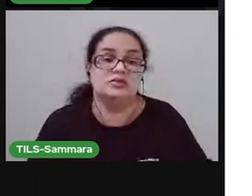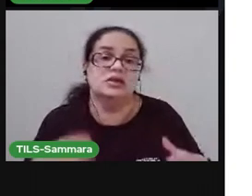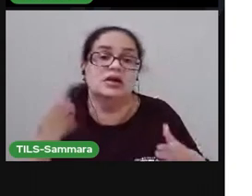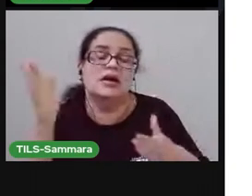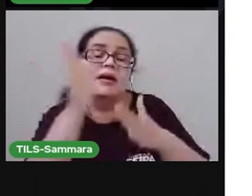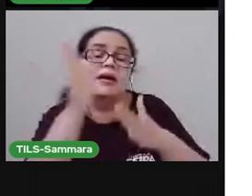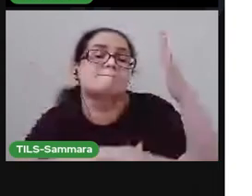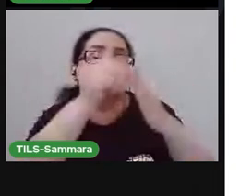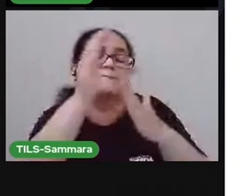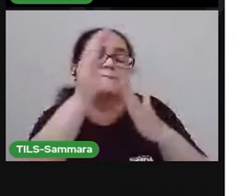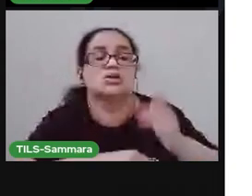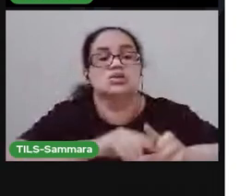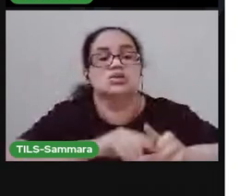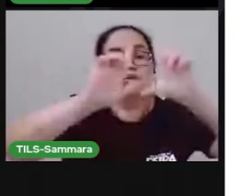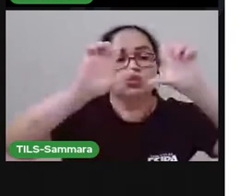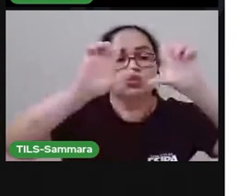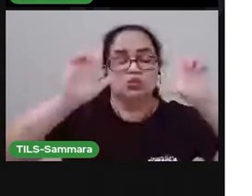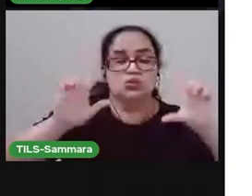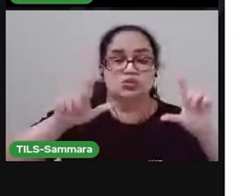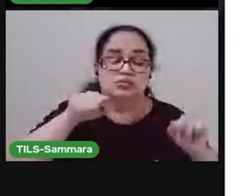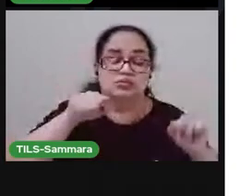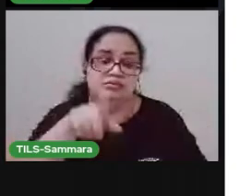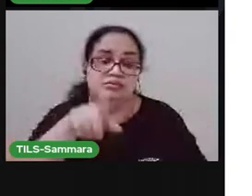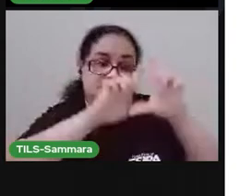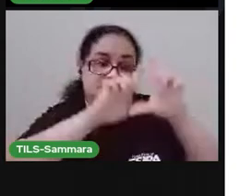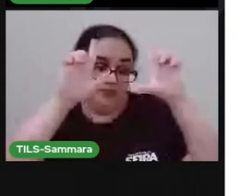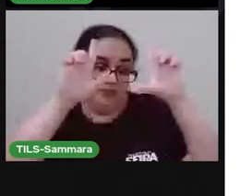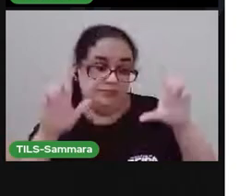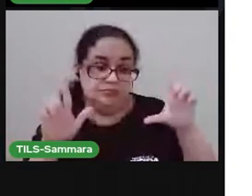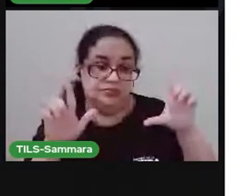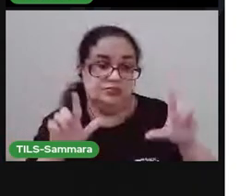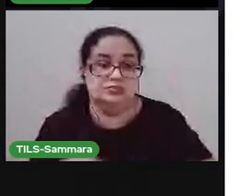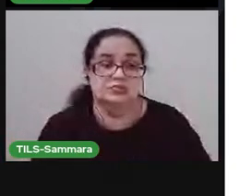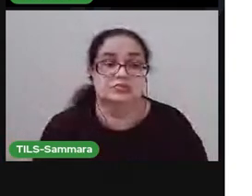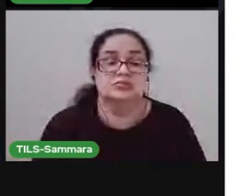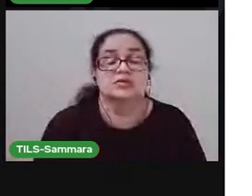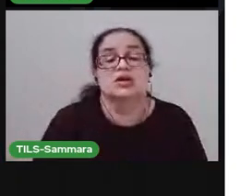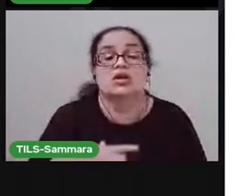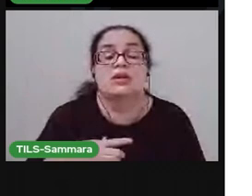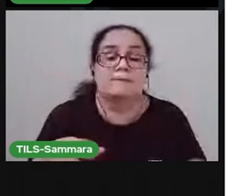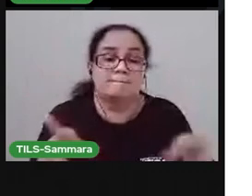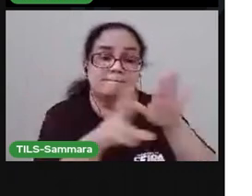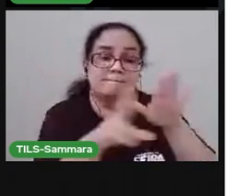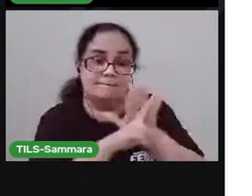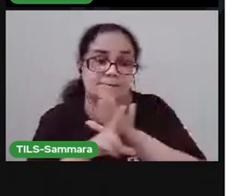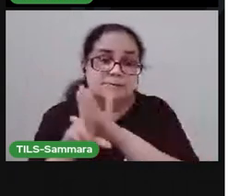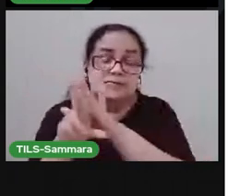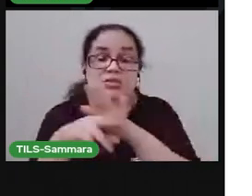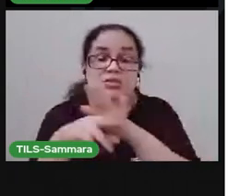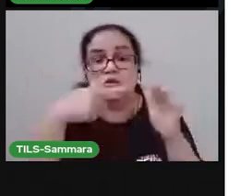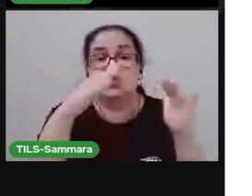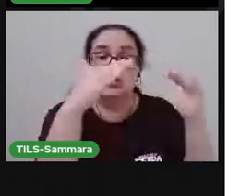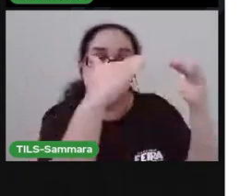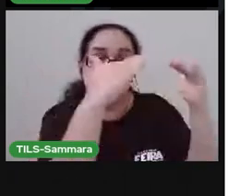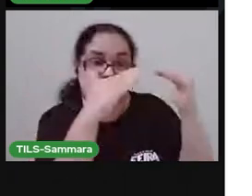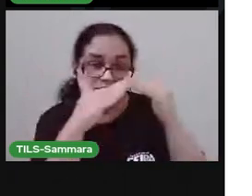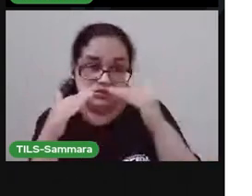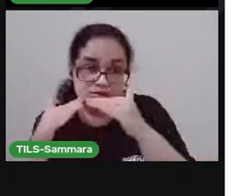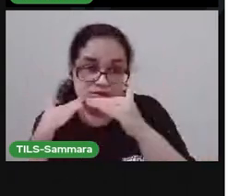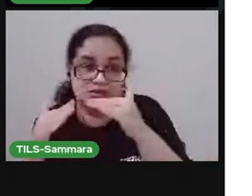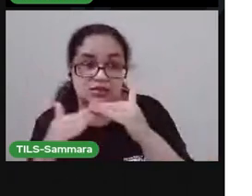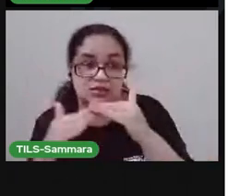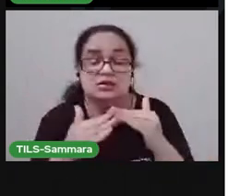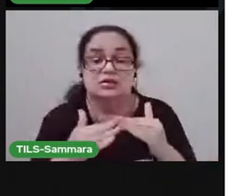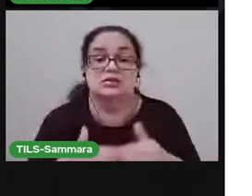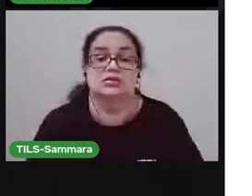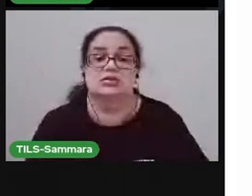Olha esse quadro. Esse quadro está mostrando algumas casas. Não é isso? Algumas